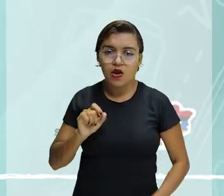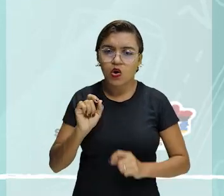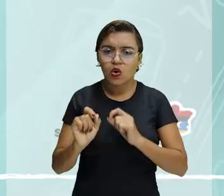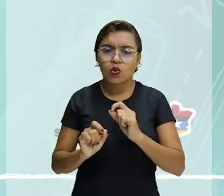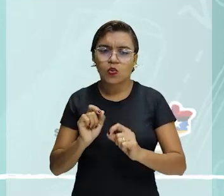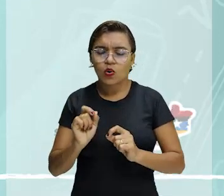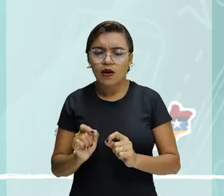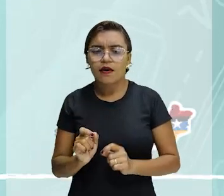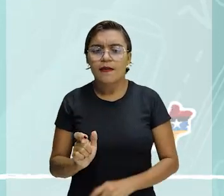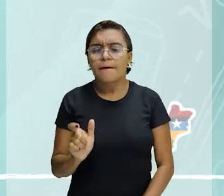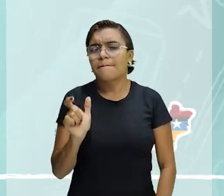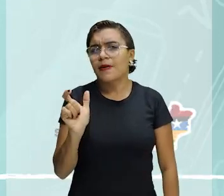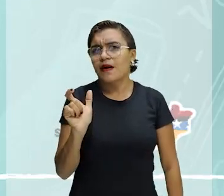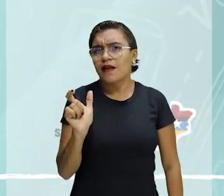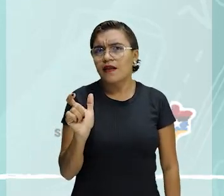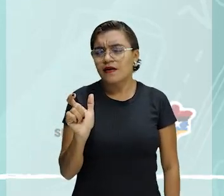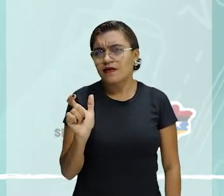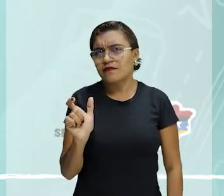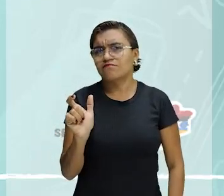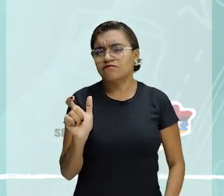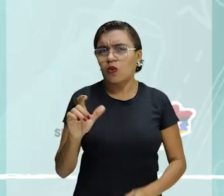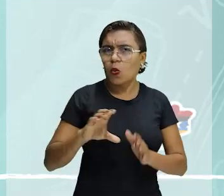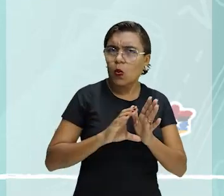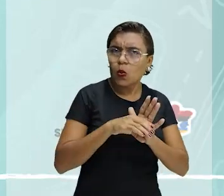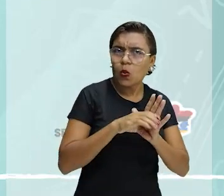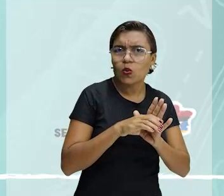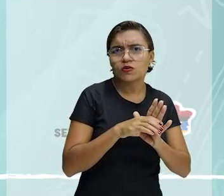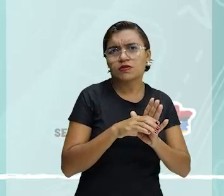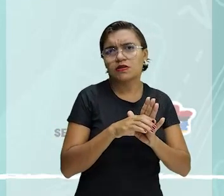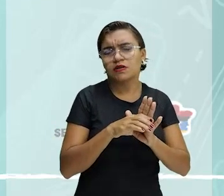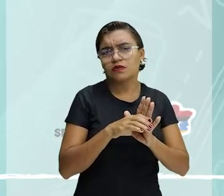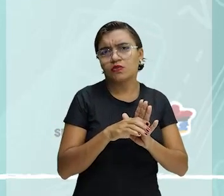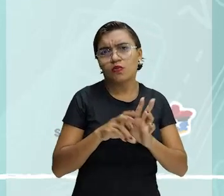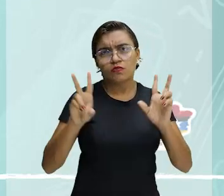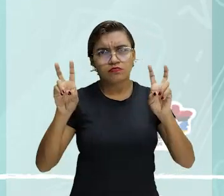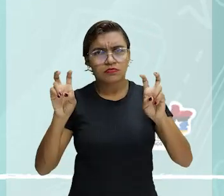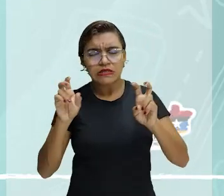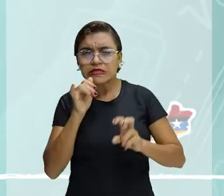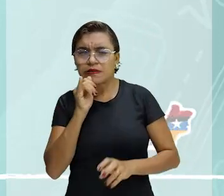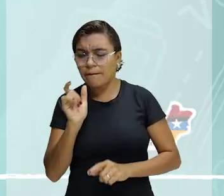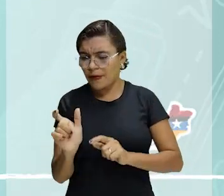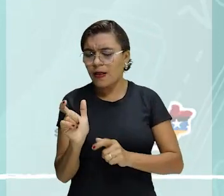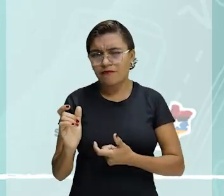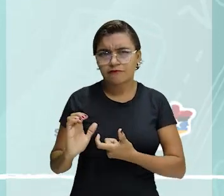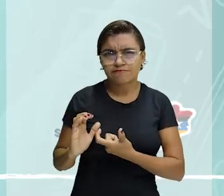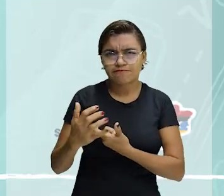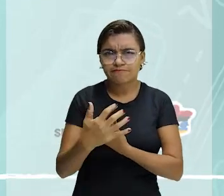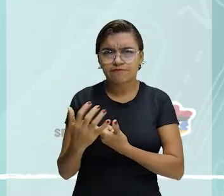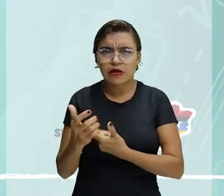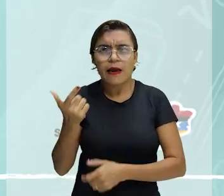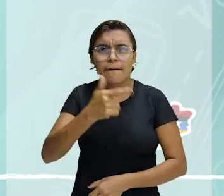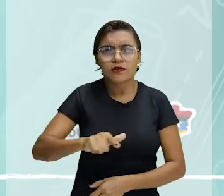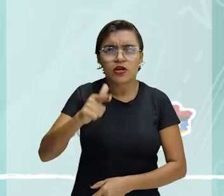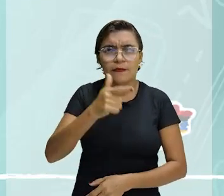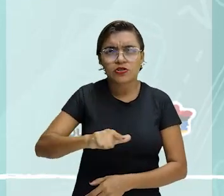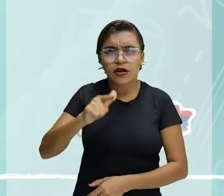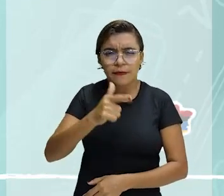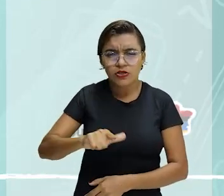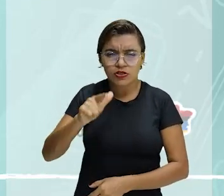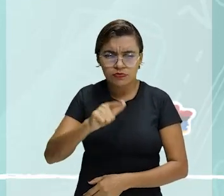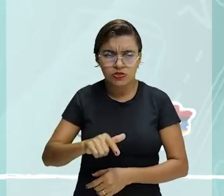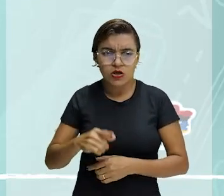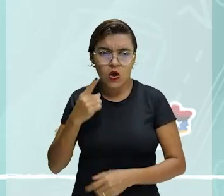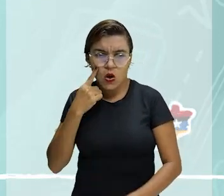desnecessária de um conceito ou de um termo. Por exemplo, a brisa matinal da